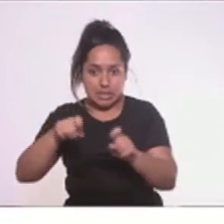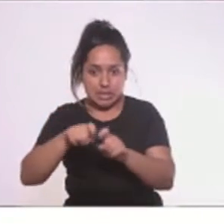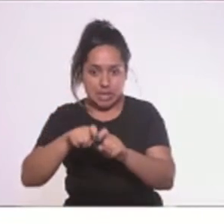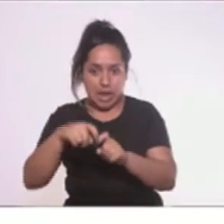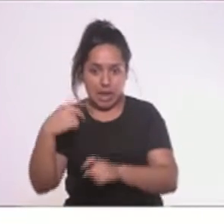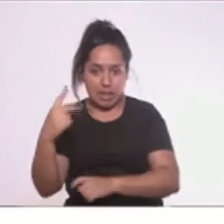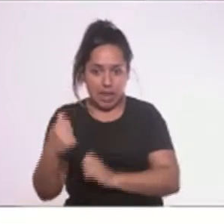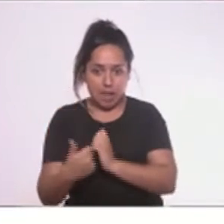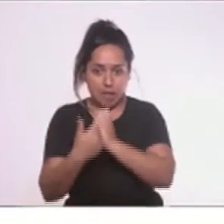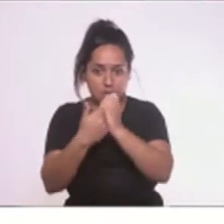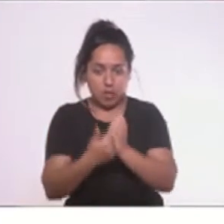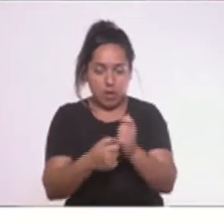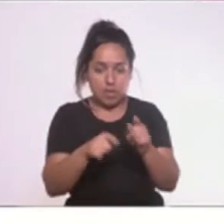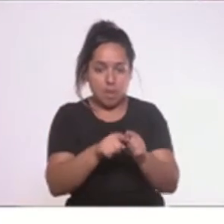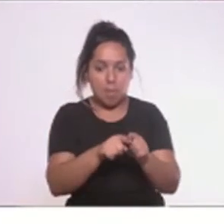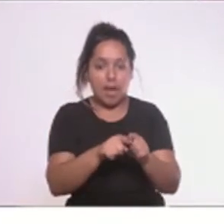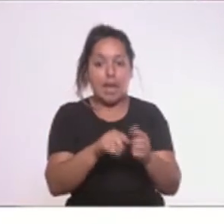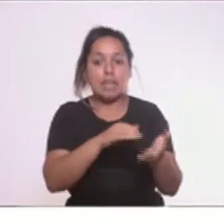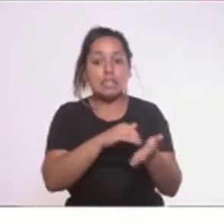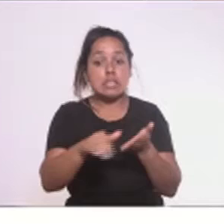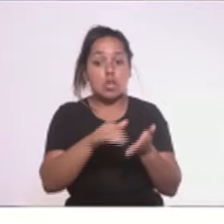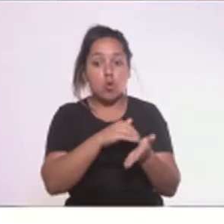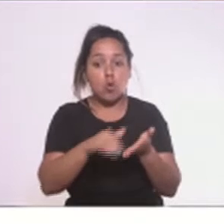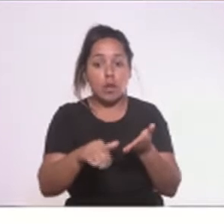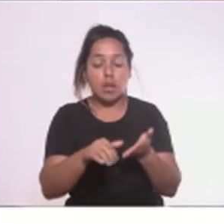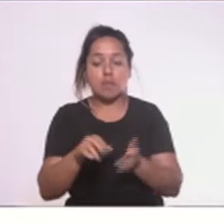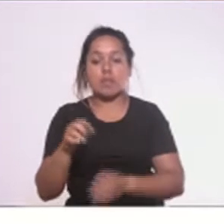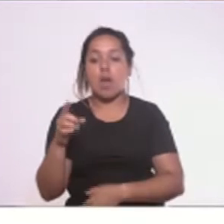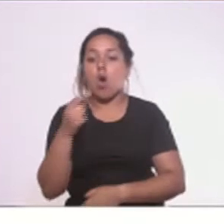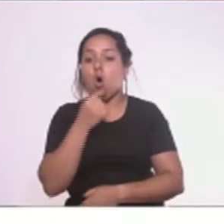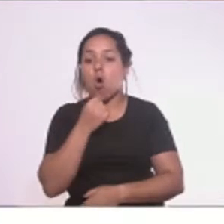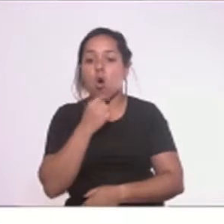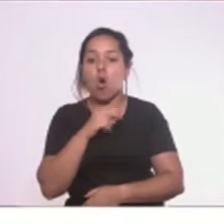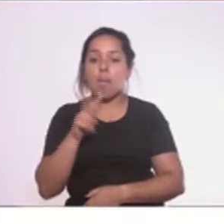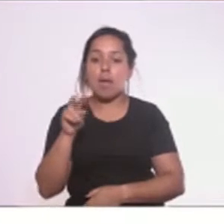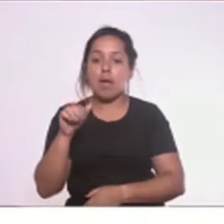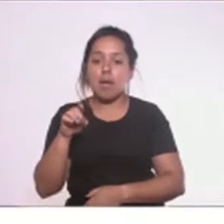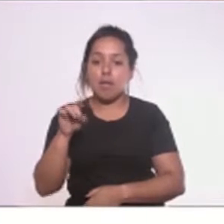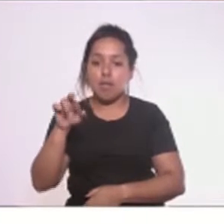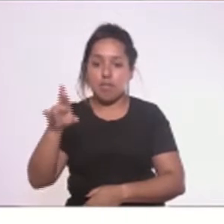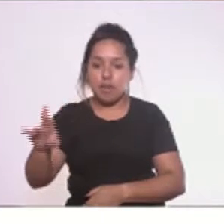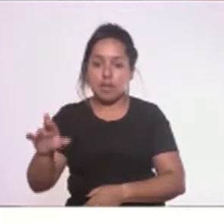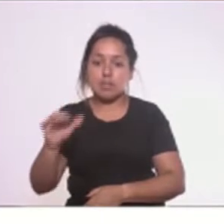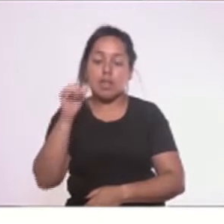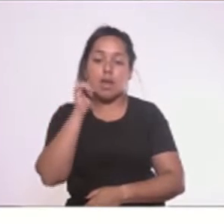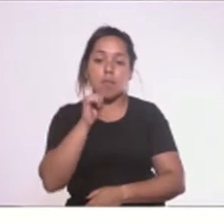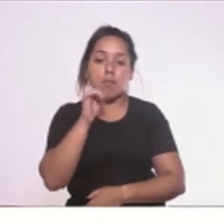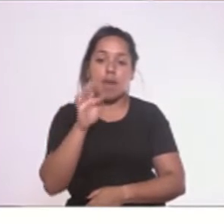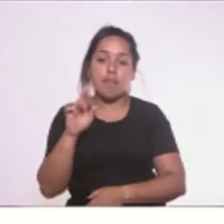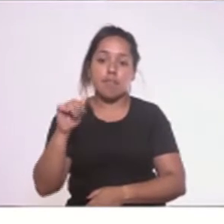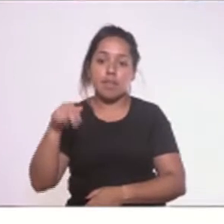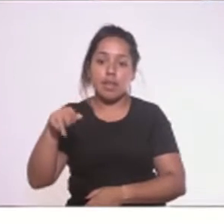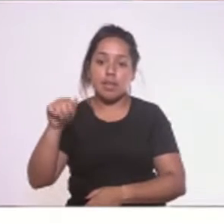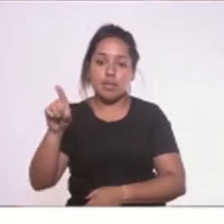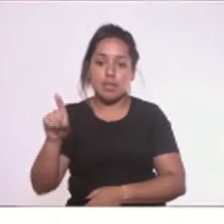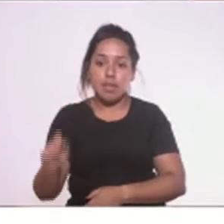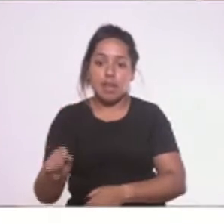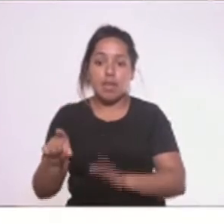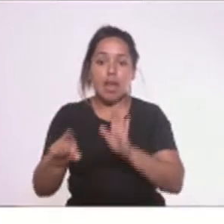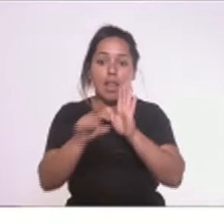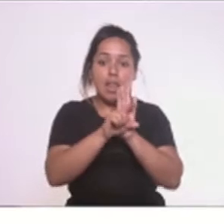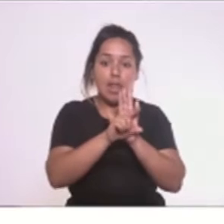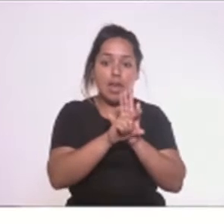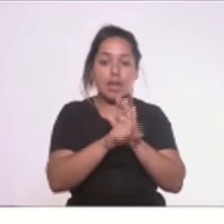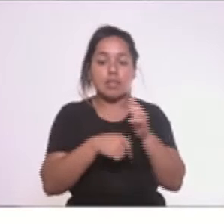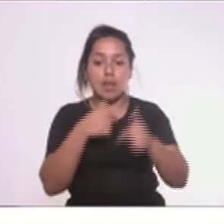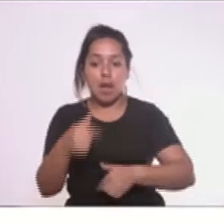gabinete da segunda secretaria, o doutor Wander, a Fernanda, que cuida da parte de leis, o Romero,